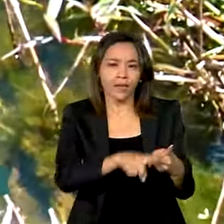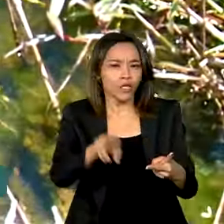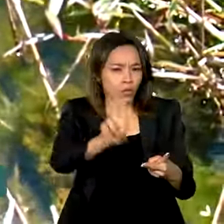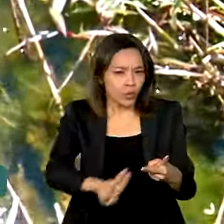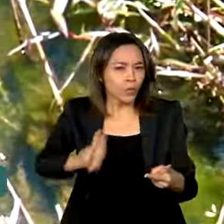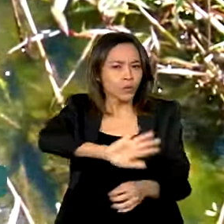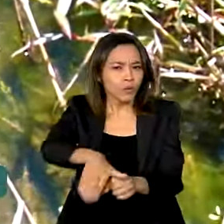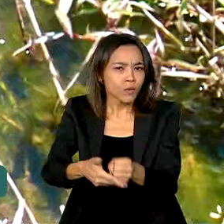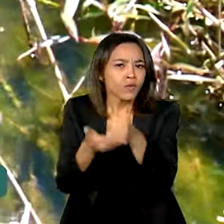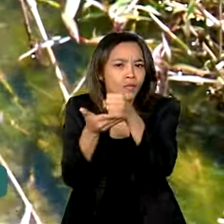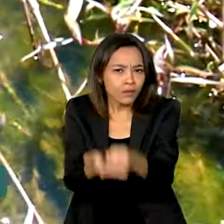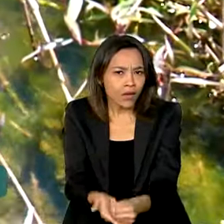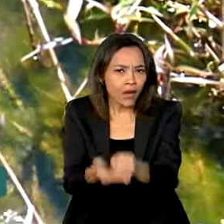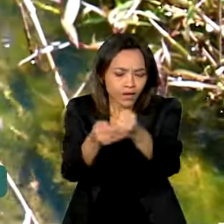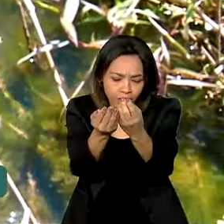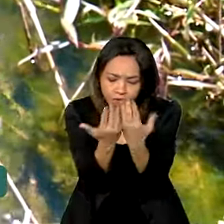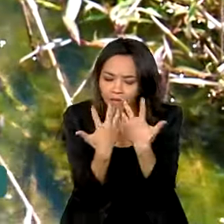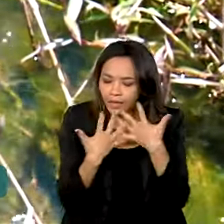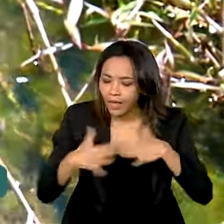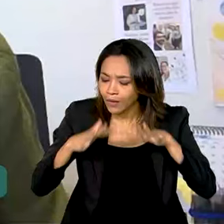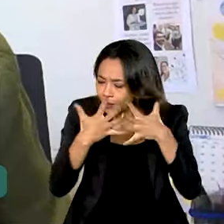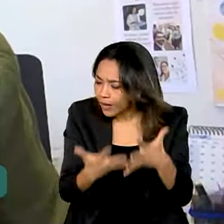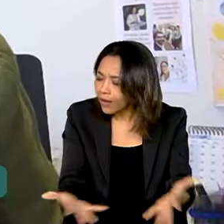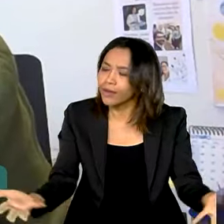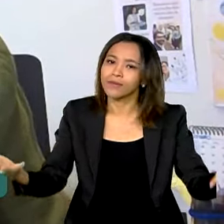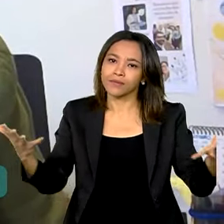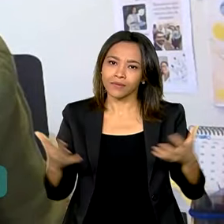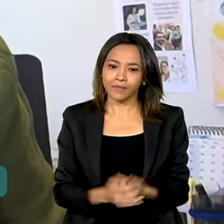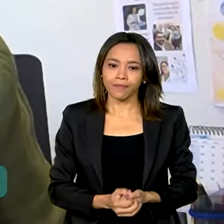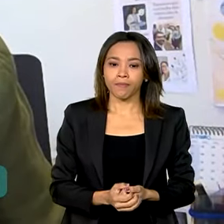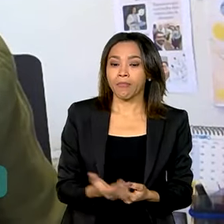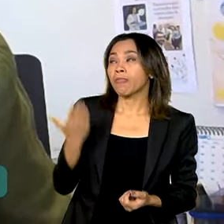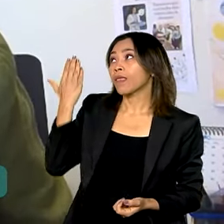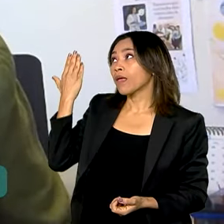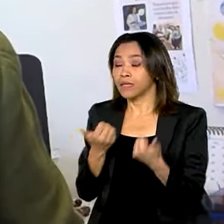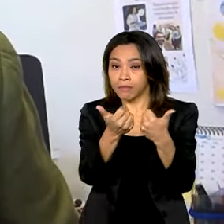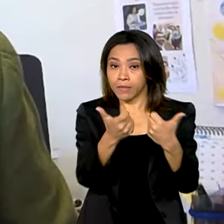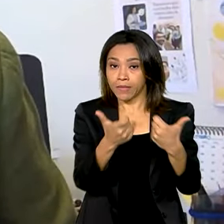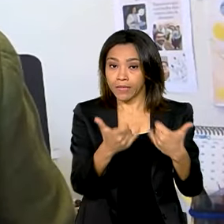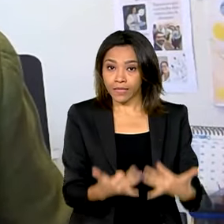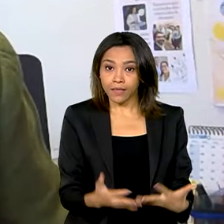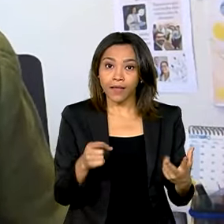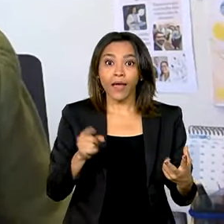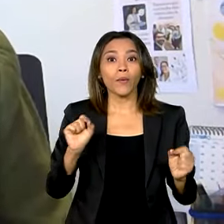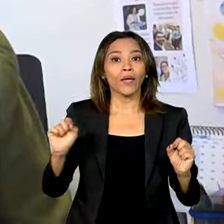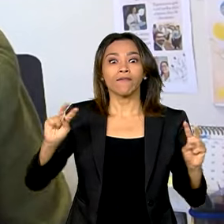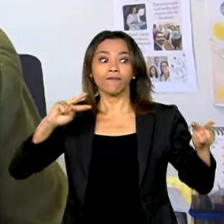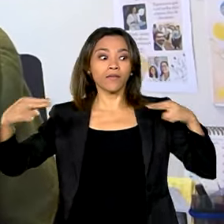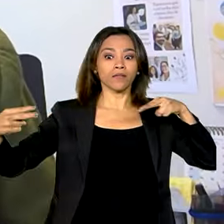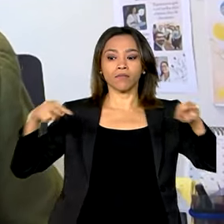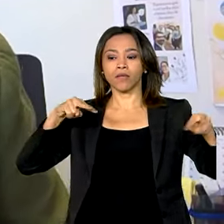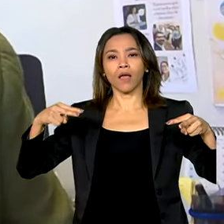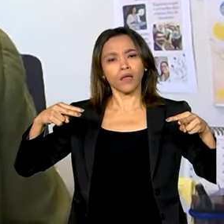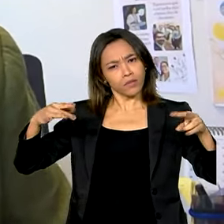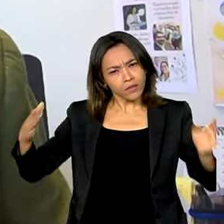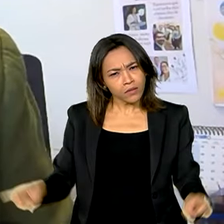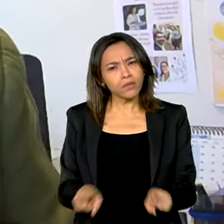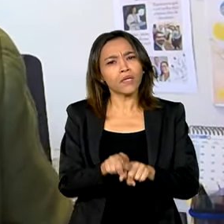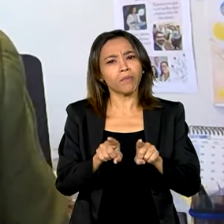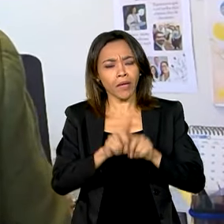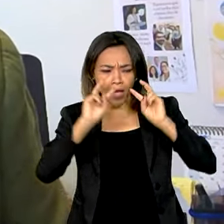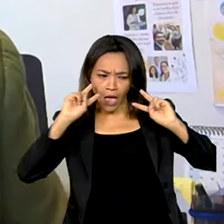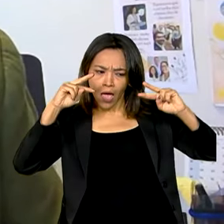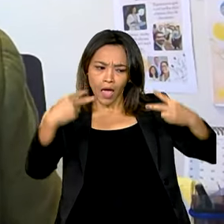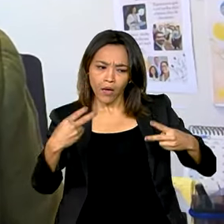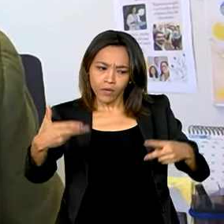sustentável dos recursos naturais. É um processo também de vida e de reconhecimento para